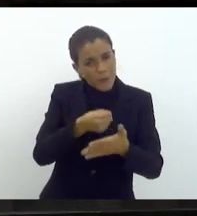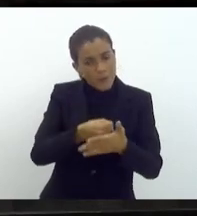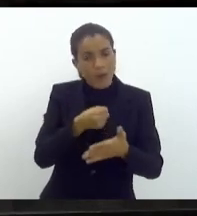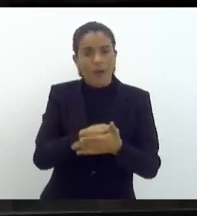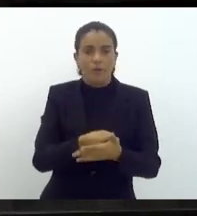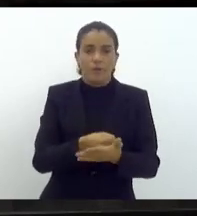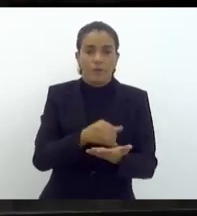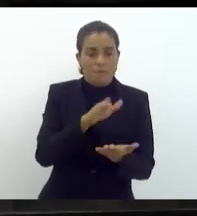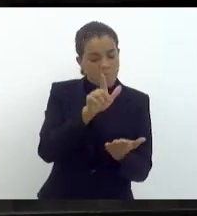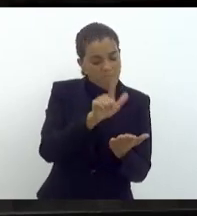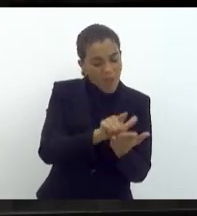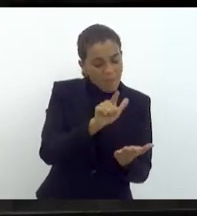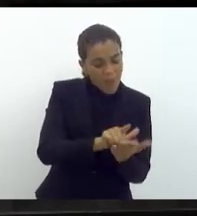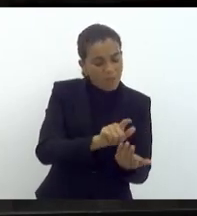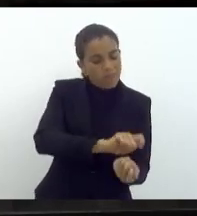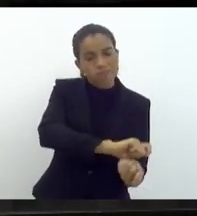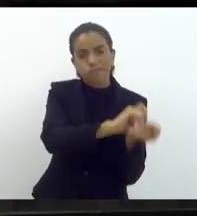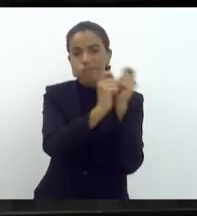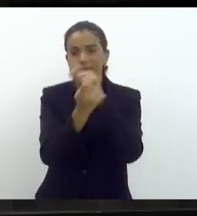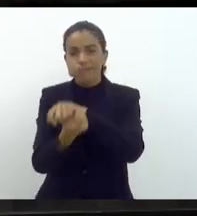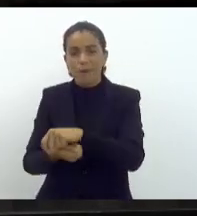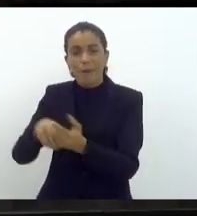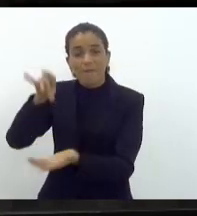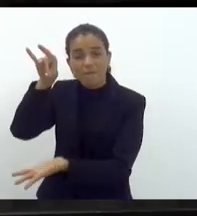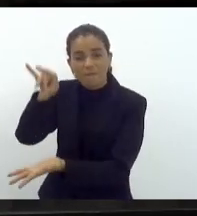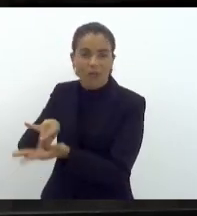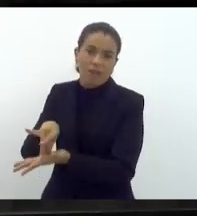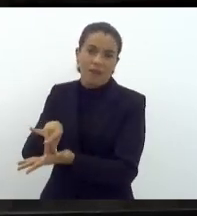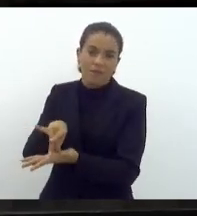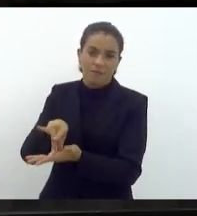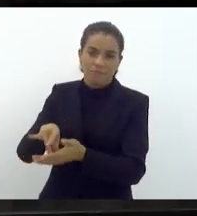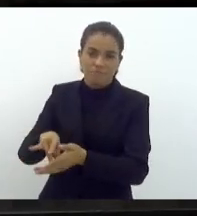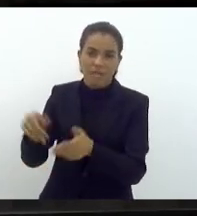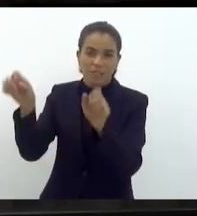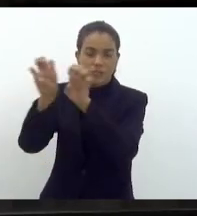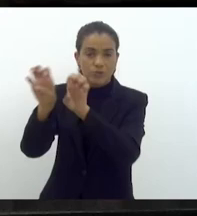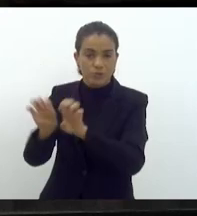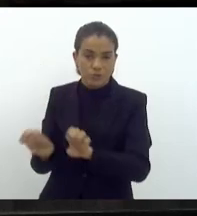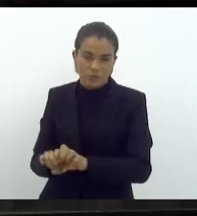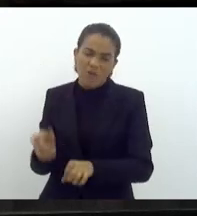saia do papel, e se Deus quiser nós vamos conseguir avançar com isso.